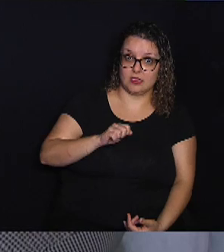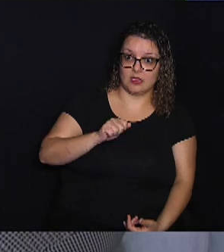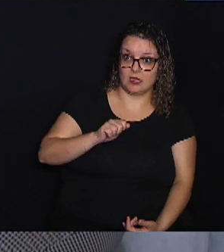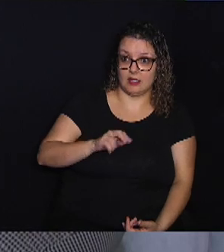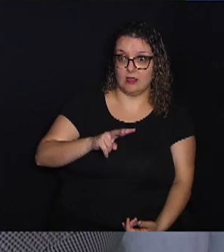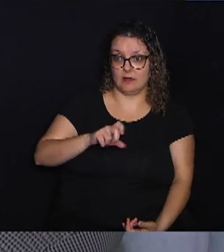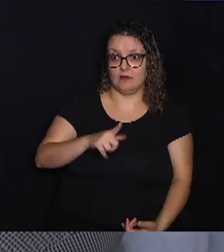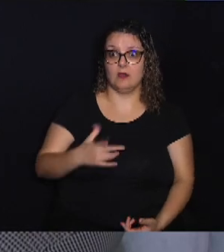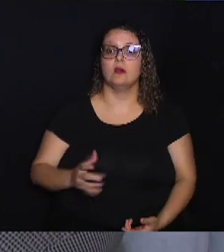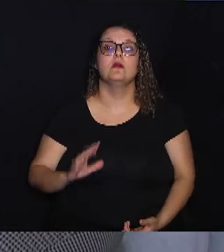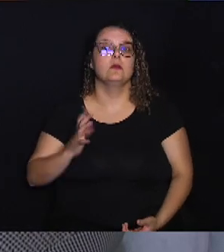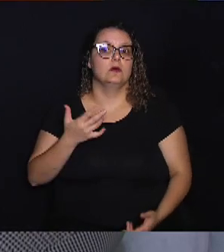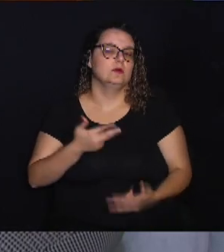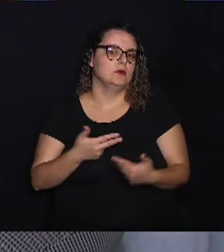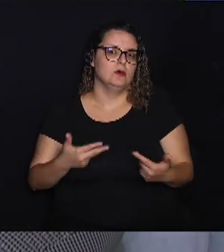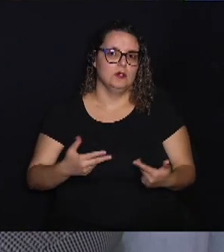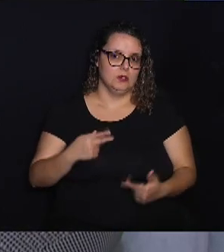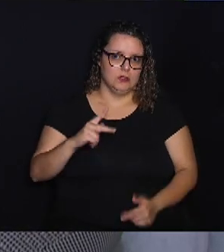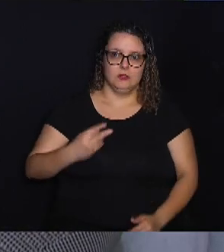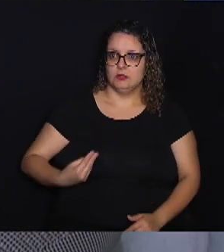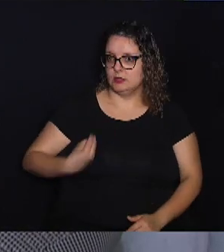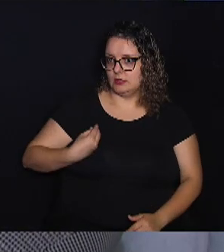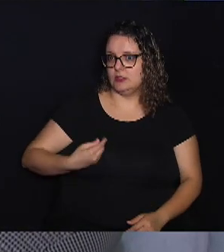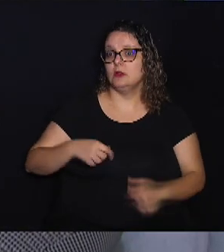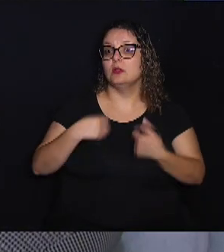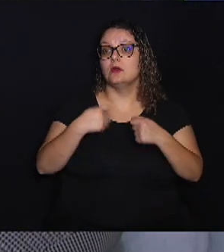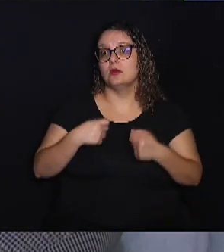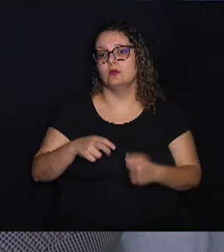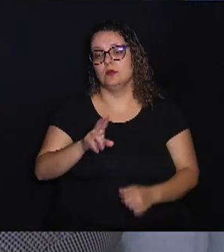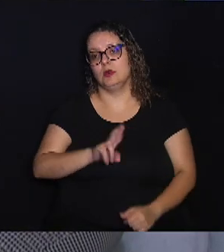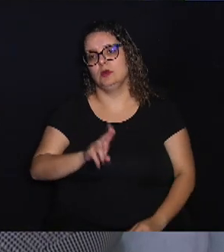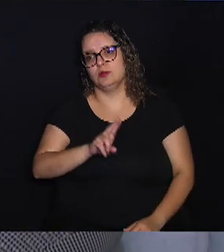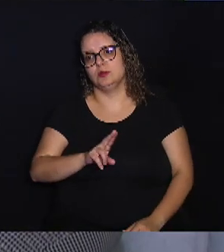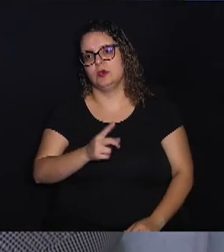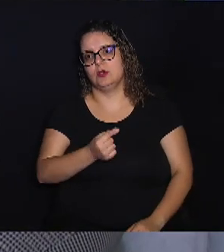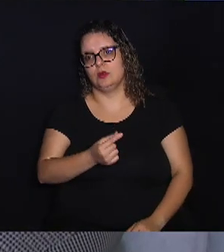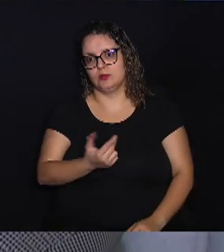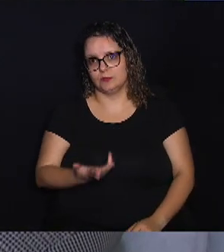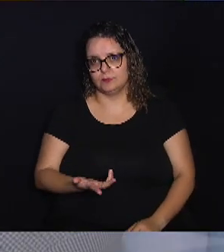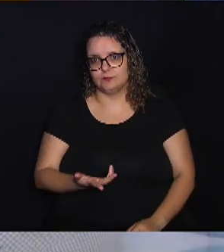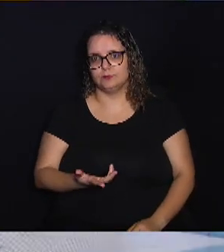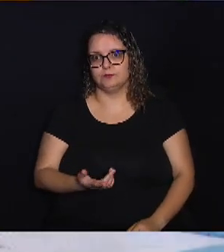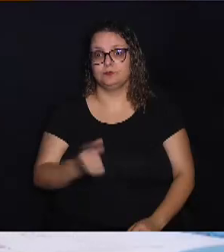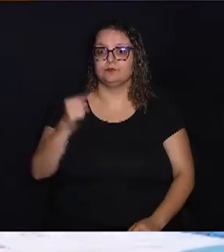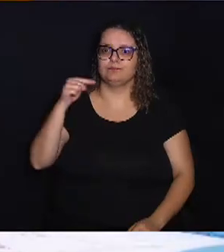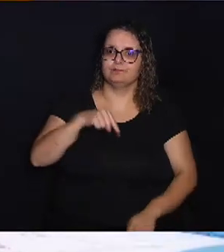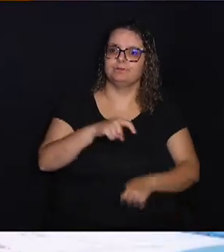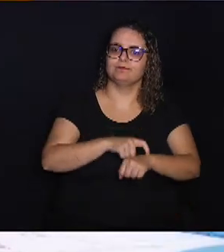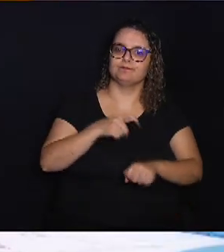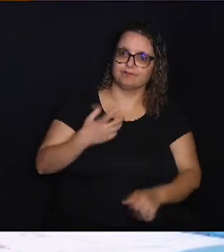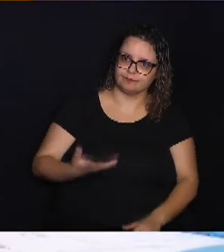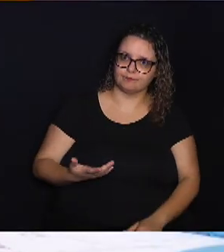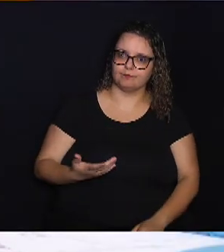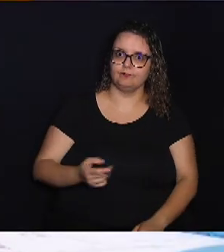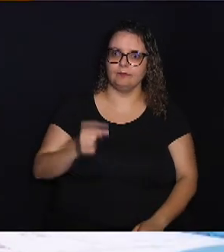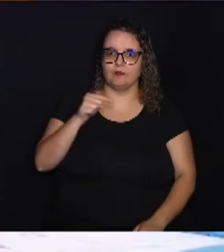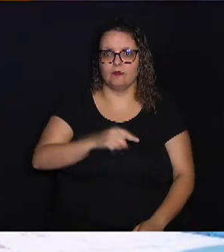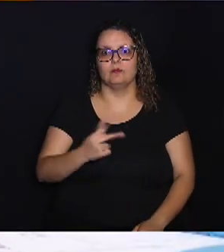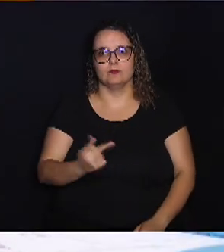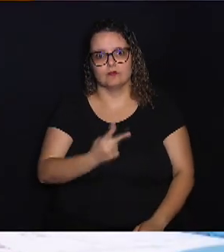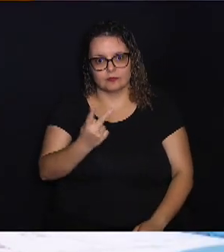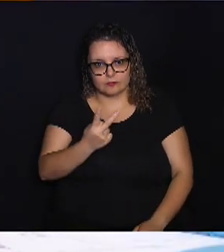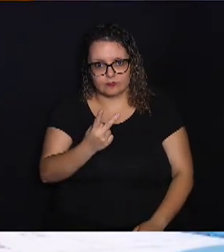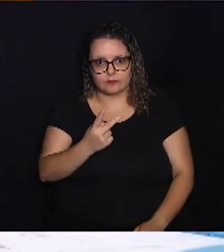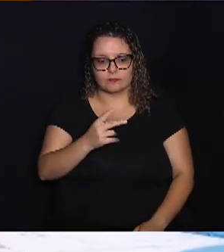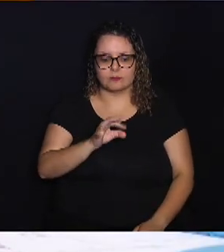aconteça algo na sua vida que você precise desse dinheiro. E naquele momento, aquele valor, aquela